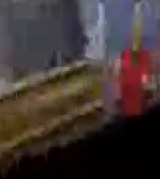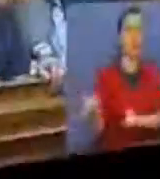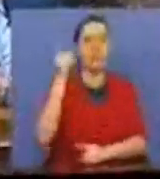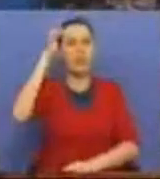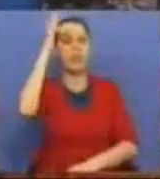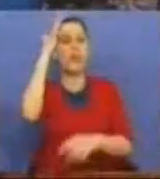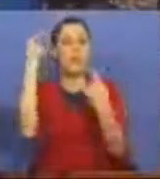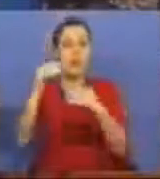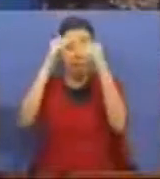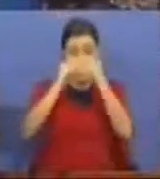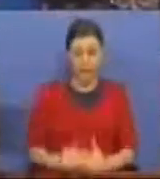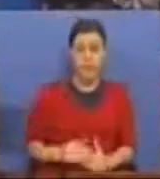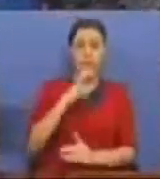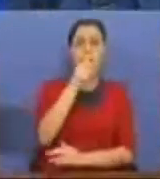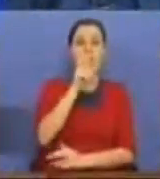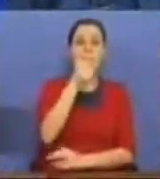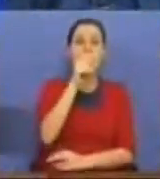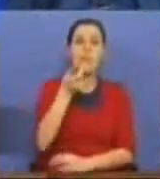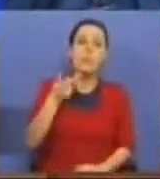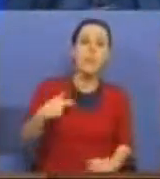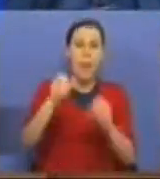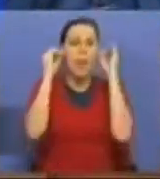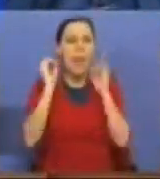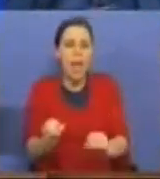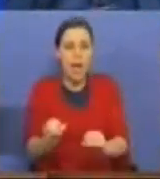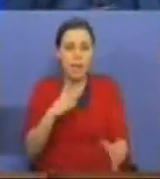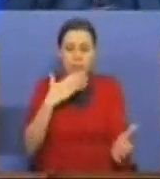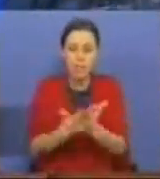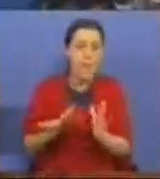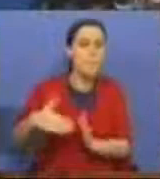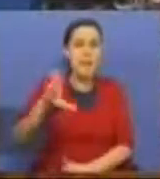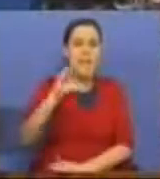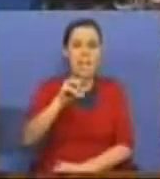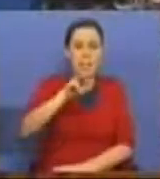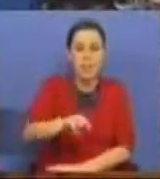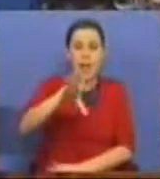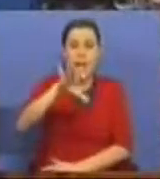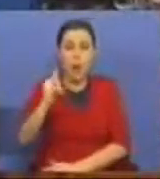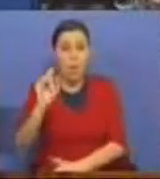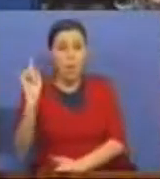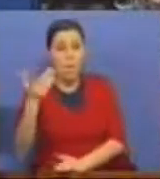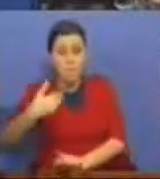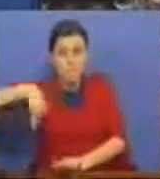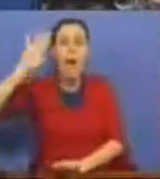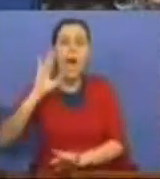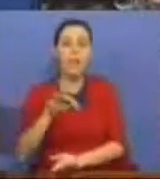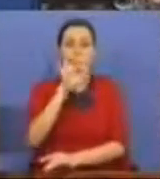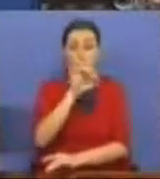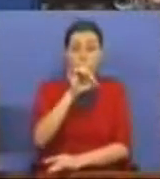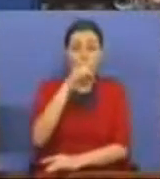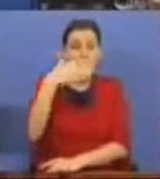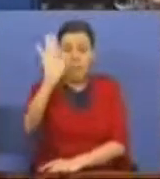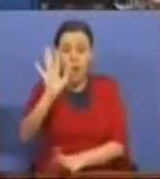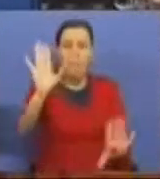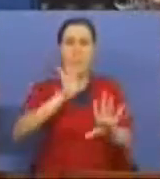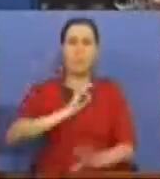Sobre a redução de emissão de carbono, nada. Estamos a emitir mais 10 megawatts do que devíamos. Cerca 8 e tal.